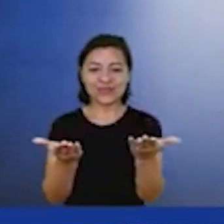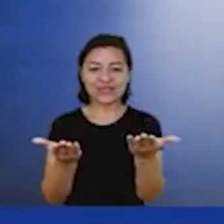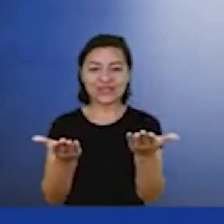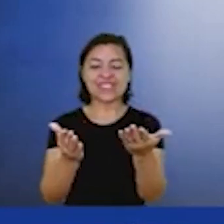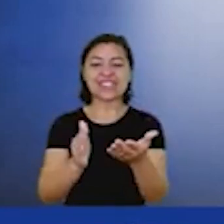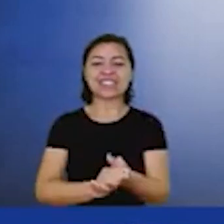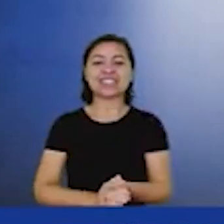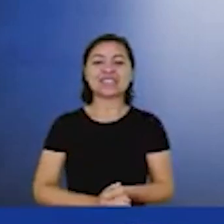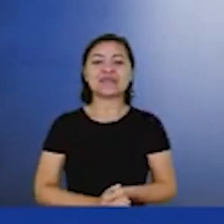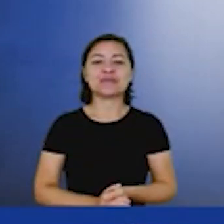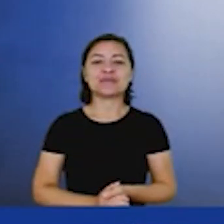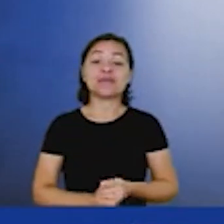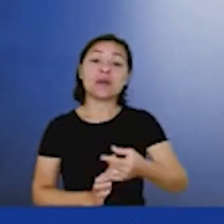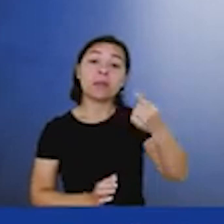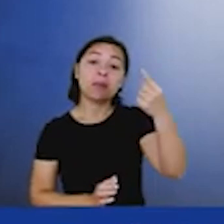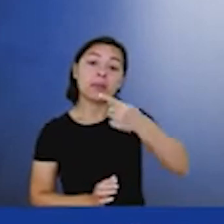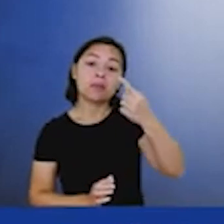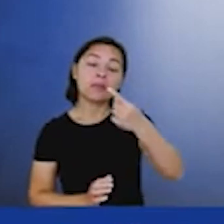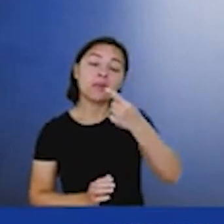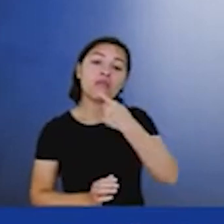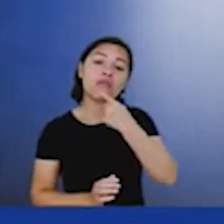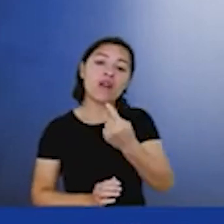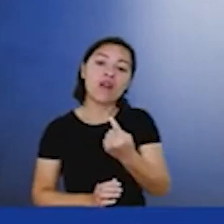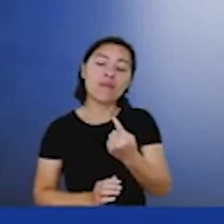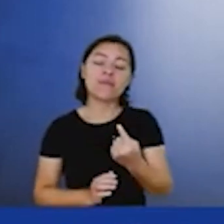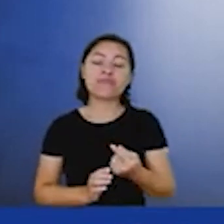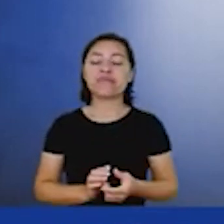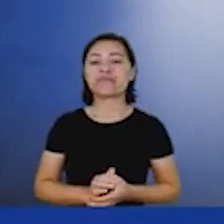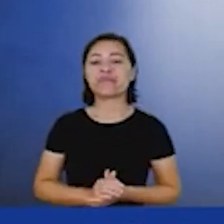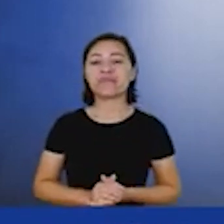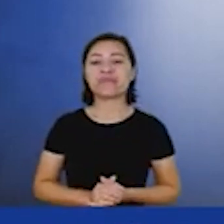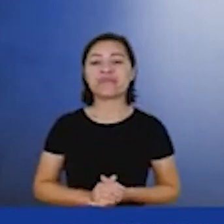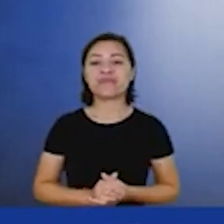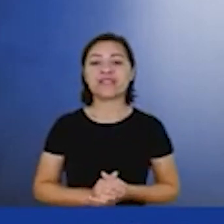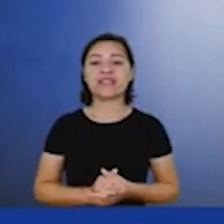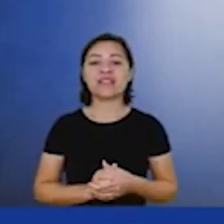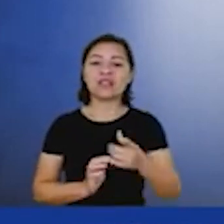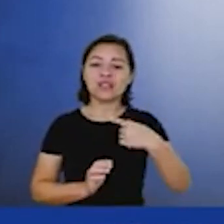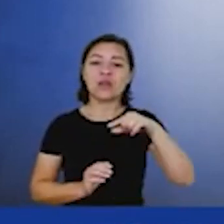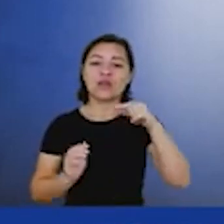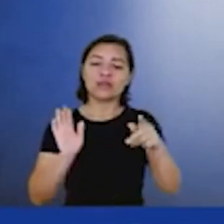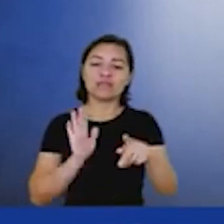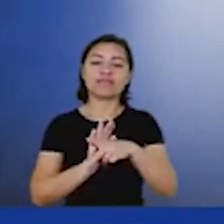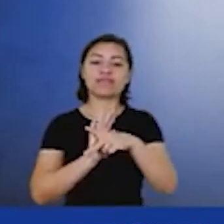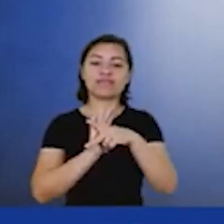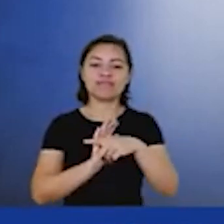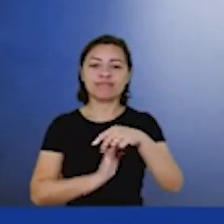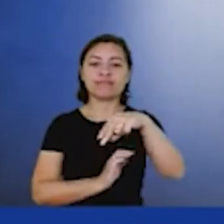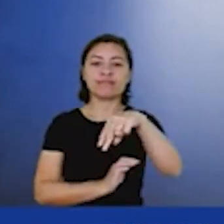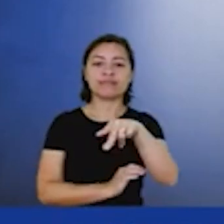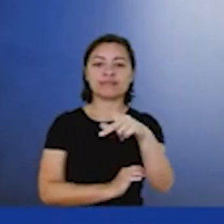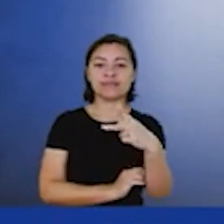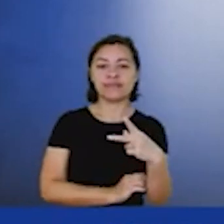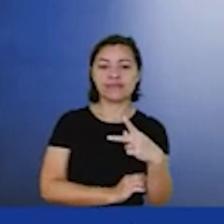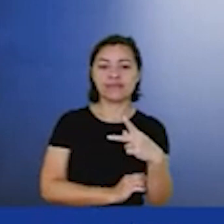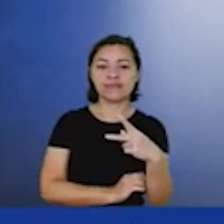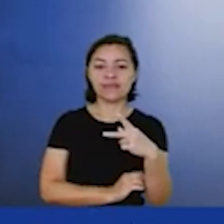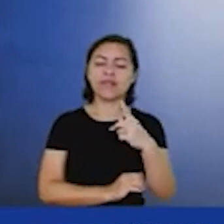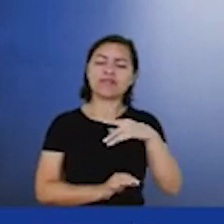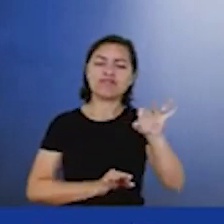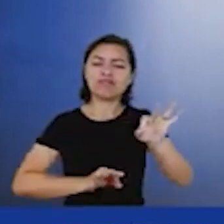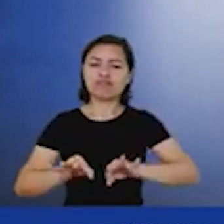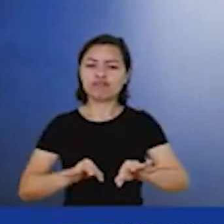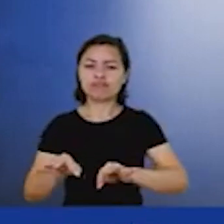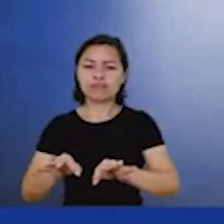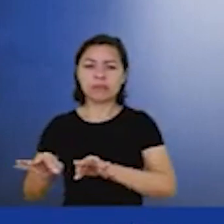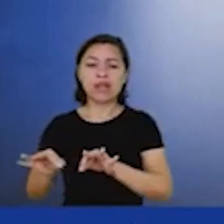Primeiro, eu gostaria de falar um pouco sobre a NP, além do que ela está preparando, o que ela